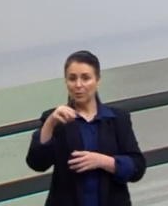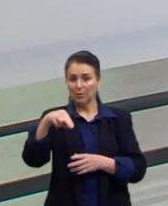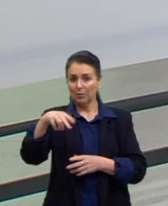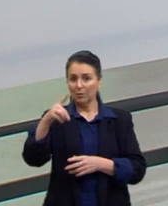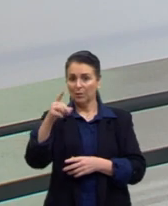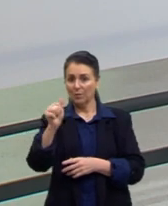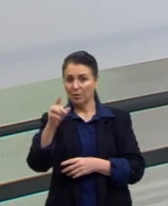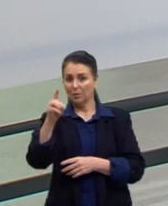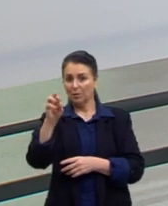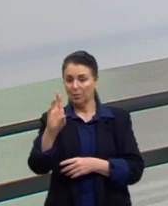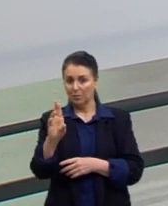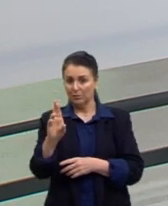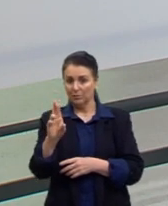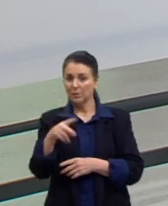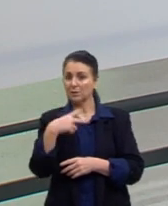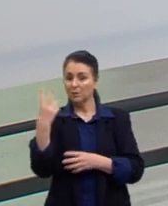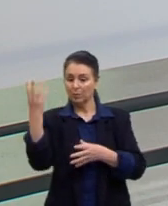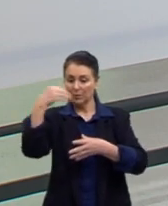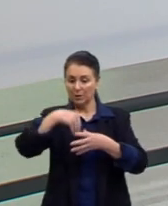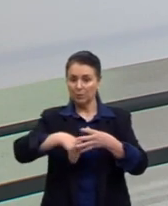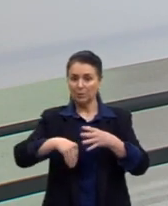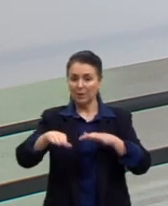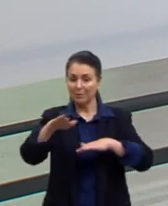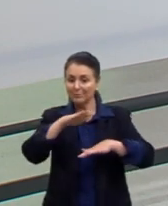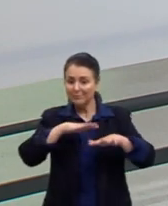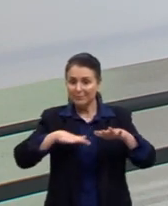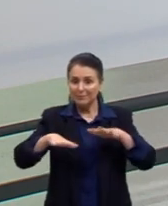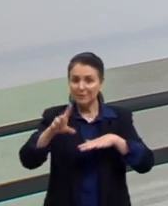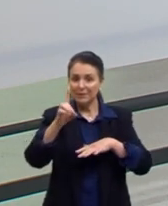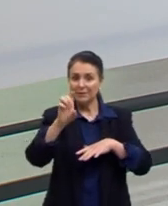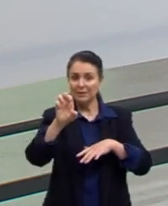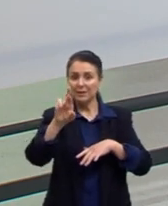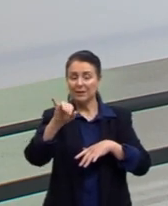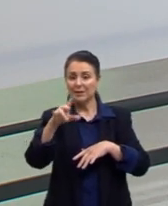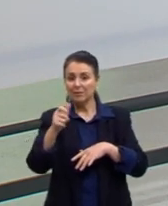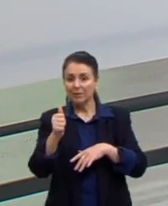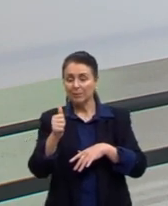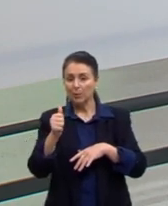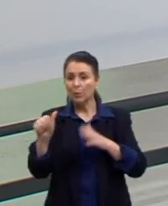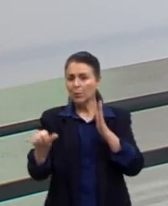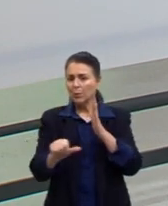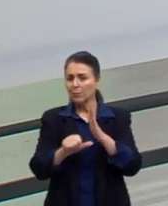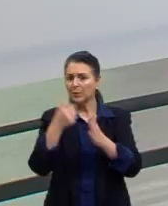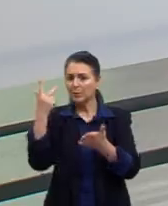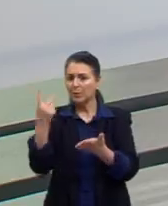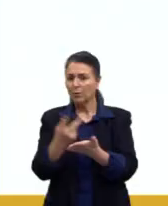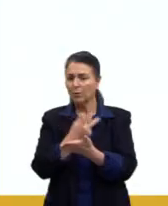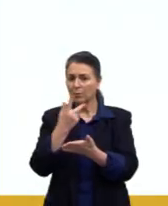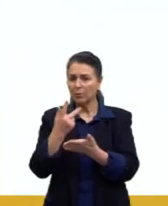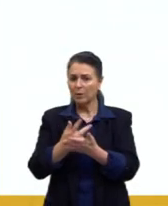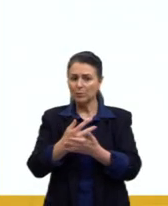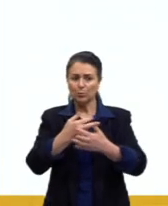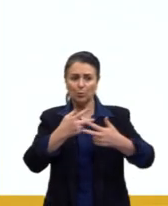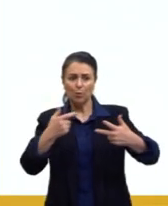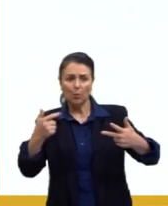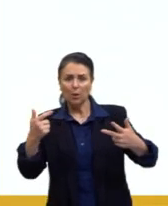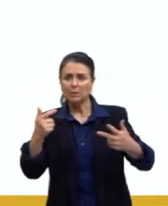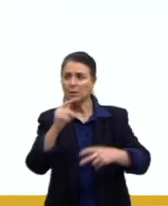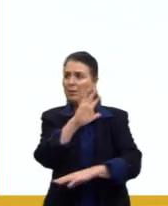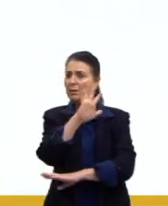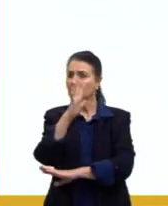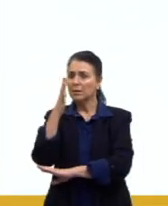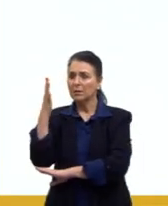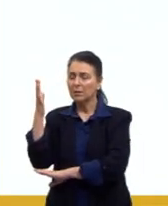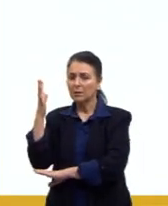casos da deriva, né? O efeito gargalo, ele vai acontecer quando fatores ambientais levam a